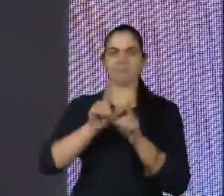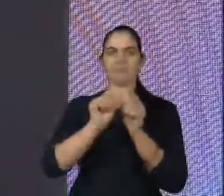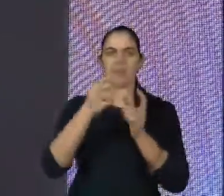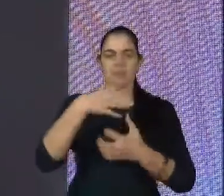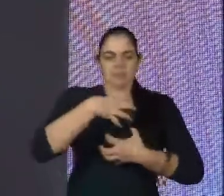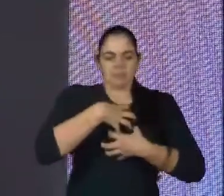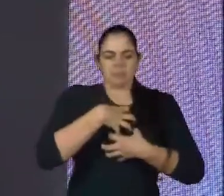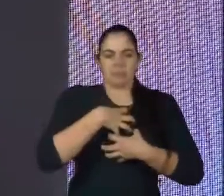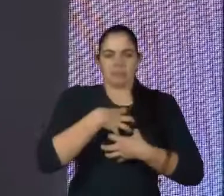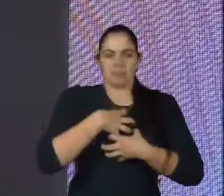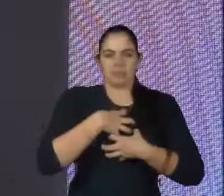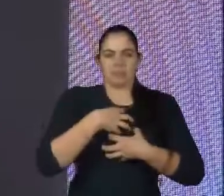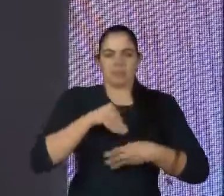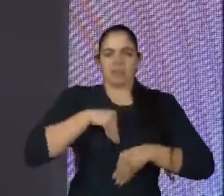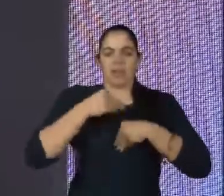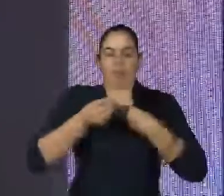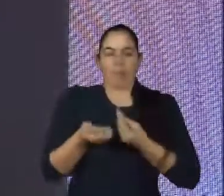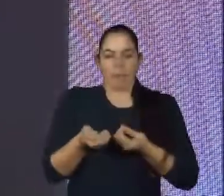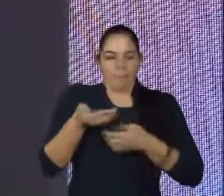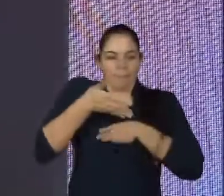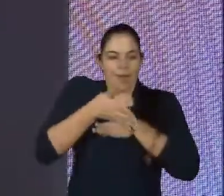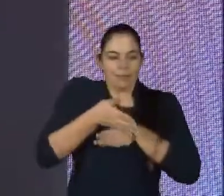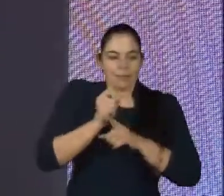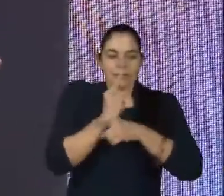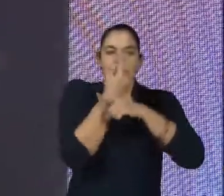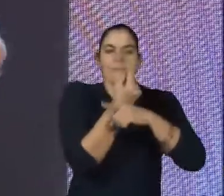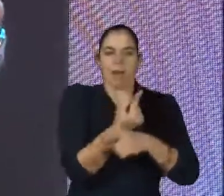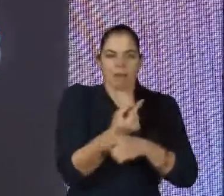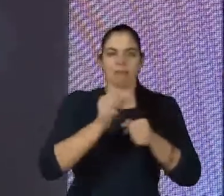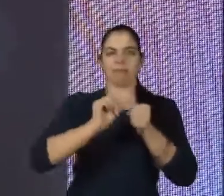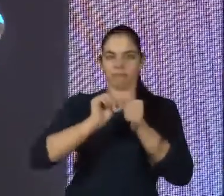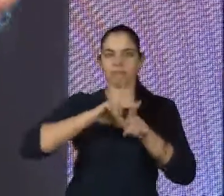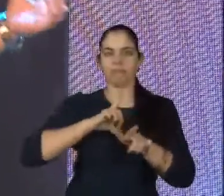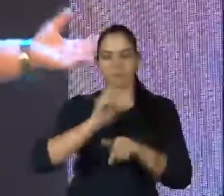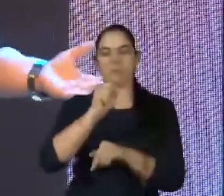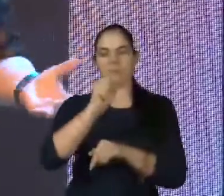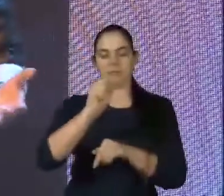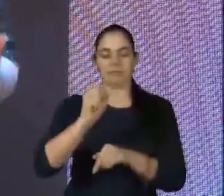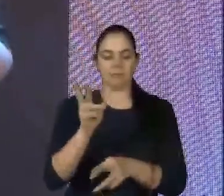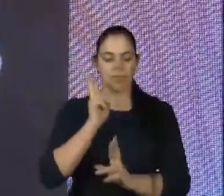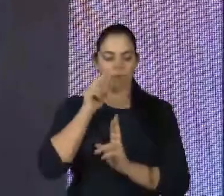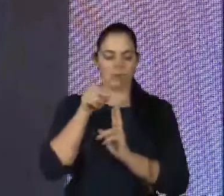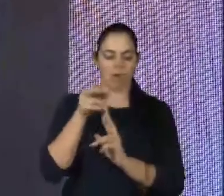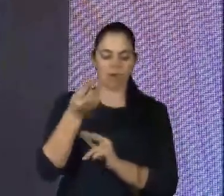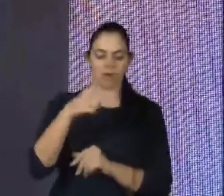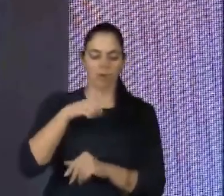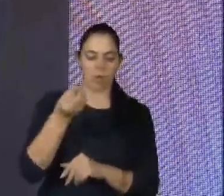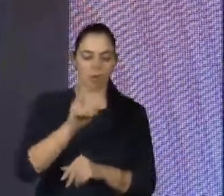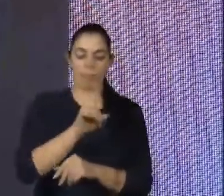sentir, também, parte da representatividade, tanto ser representada ou